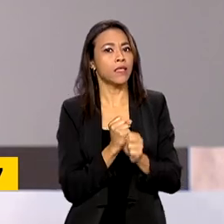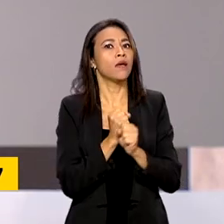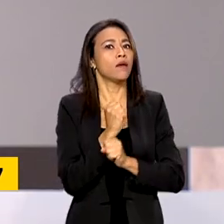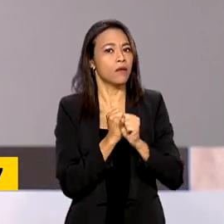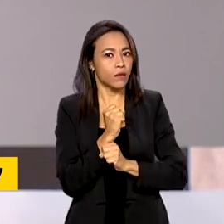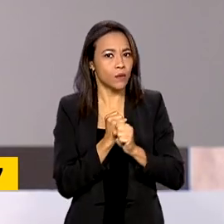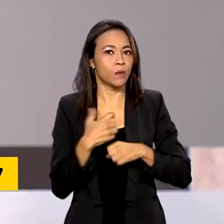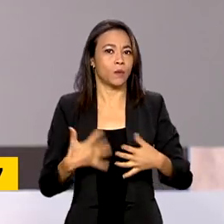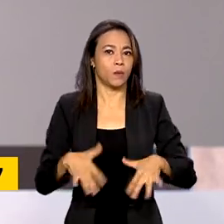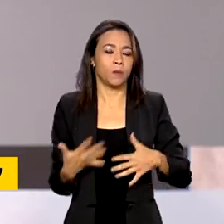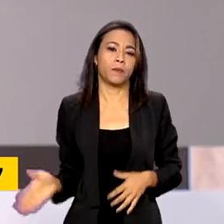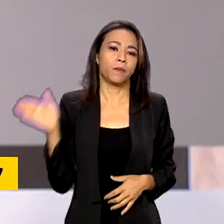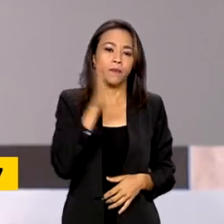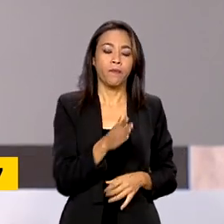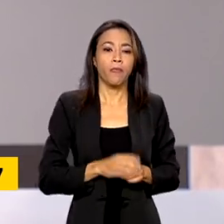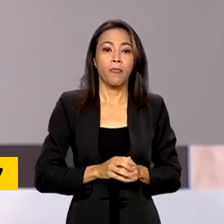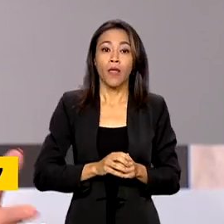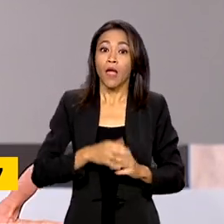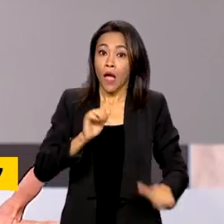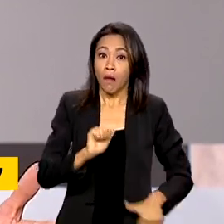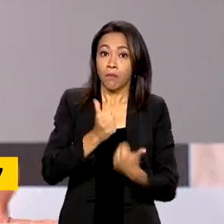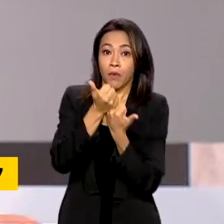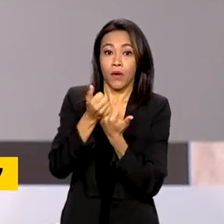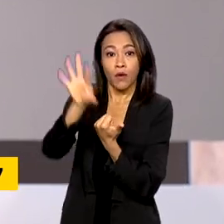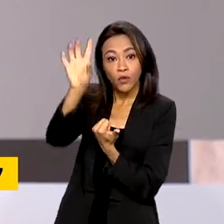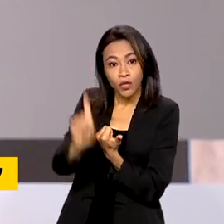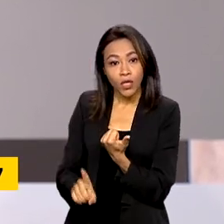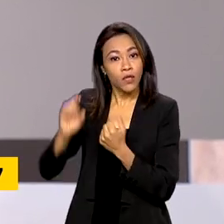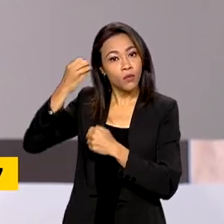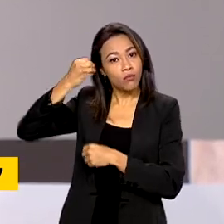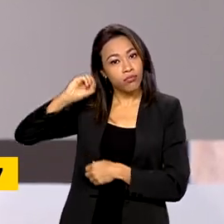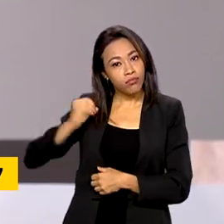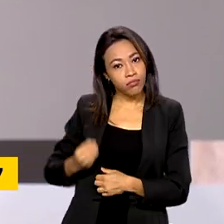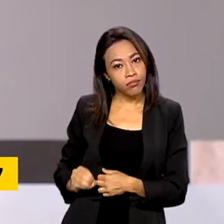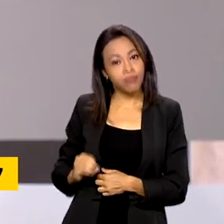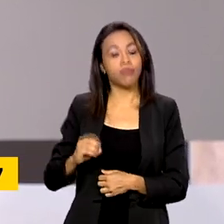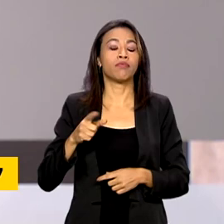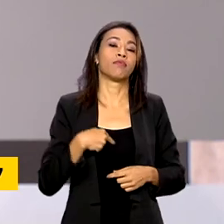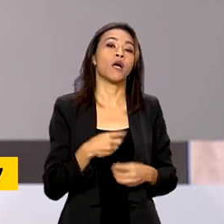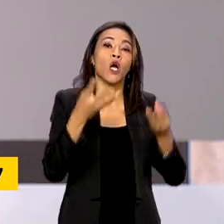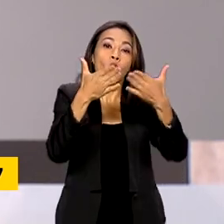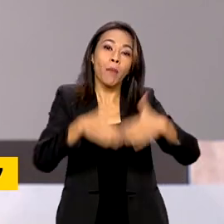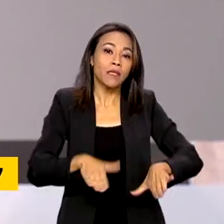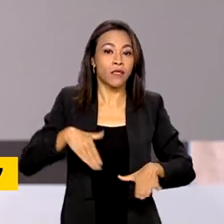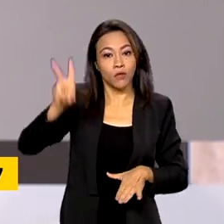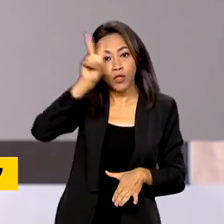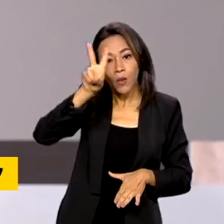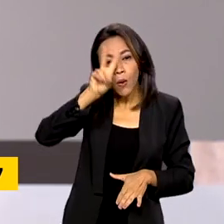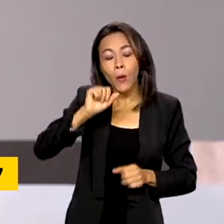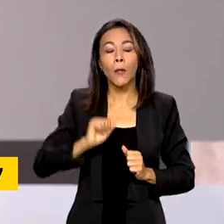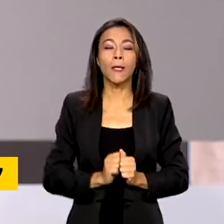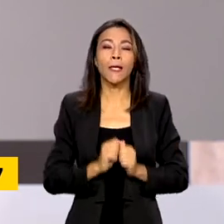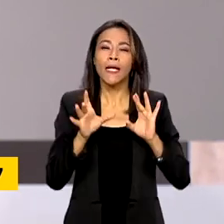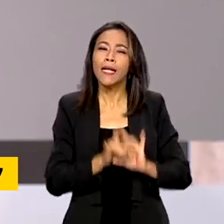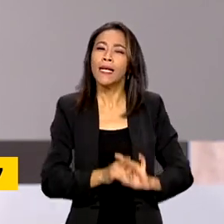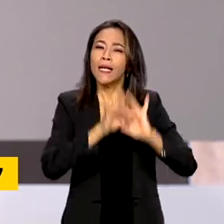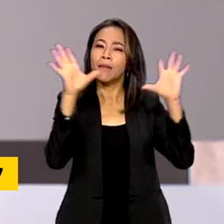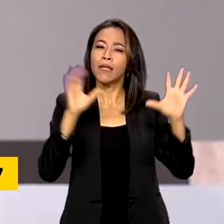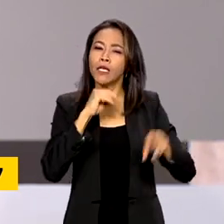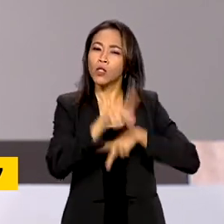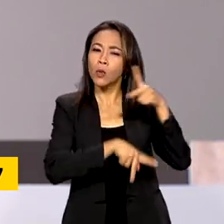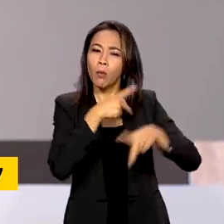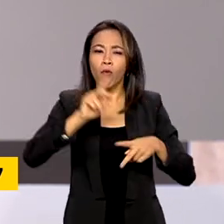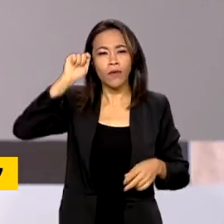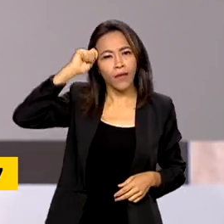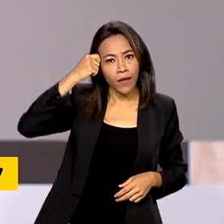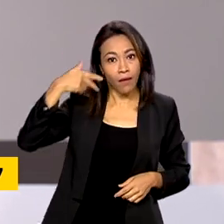Promoção dos direitos dos afrodescendentes, reparações históricas, autonomia e liberdade da população negra. Essa